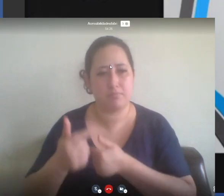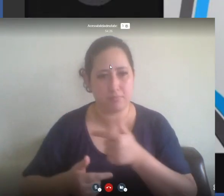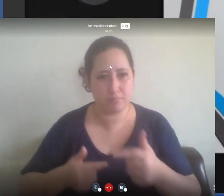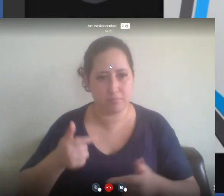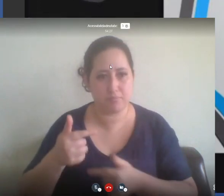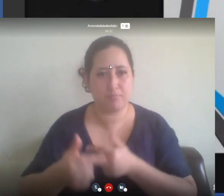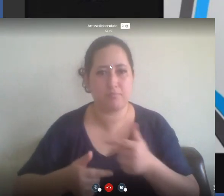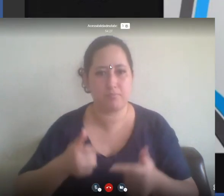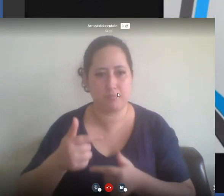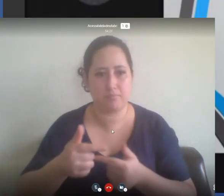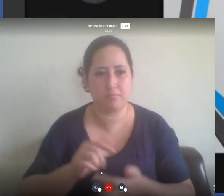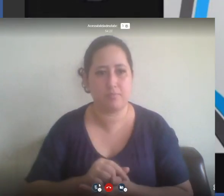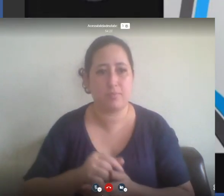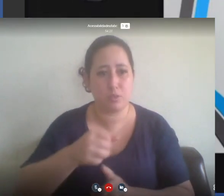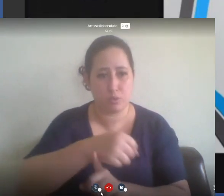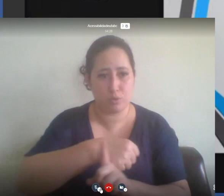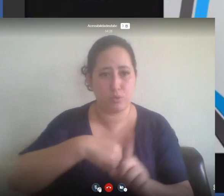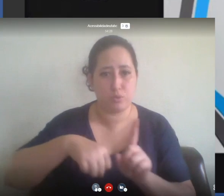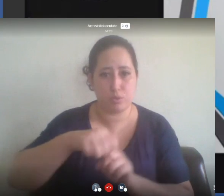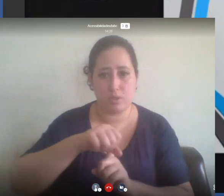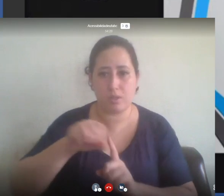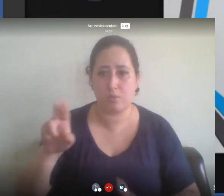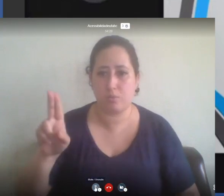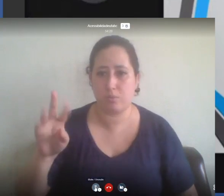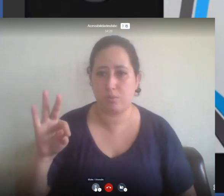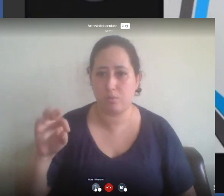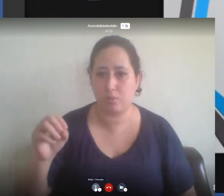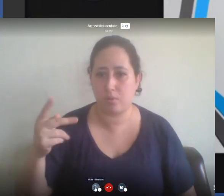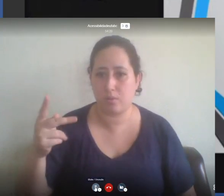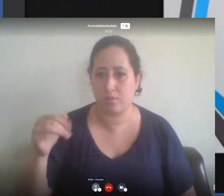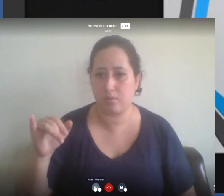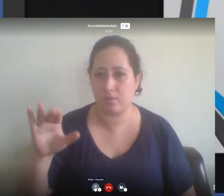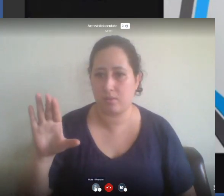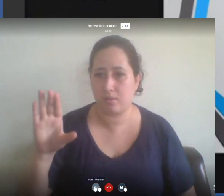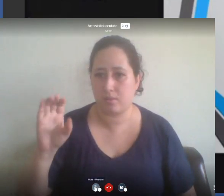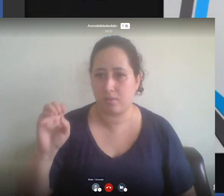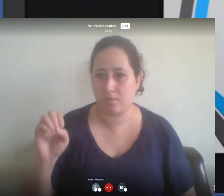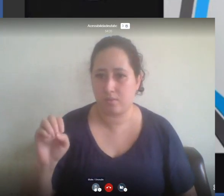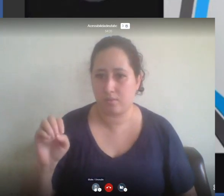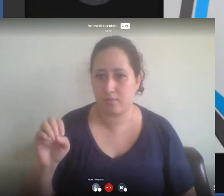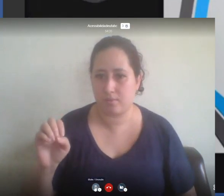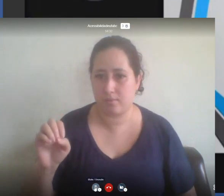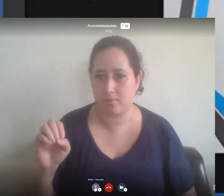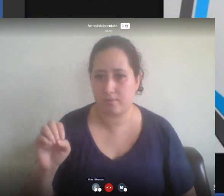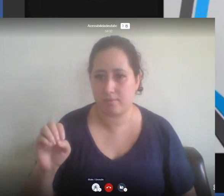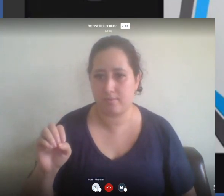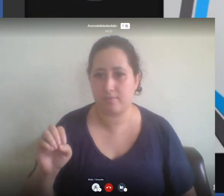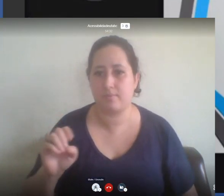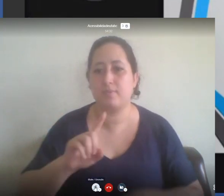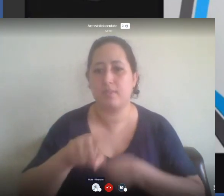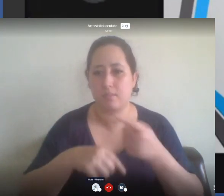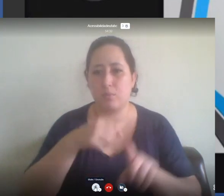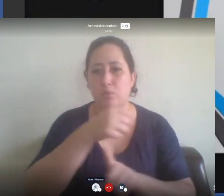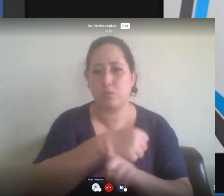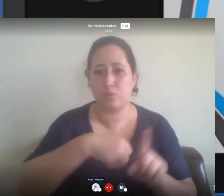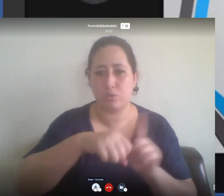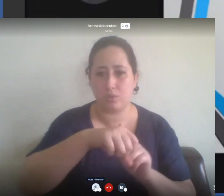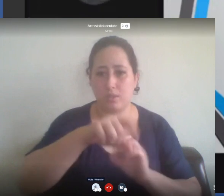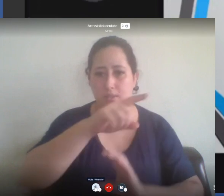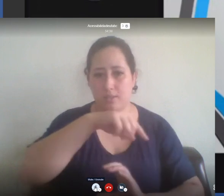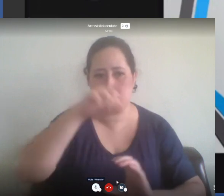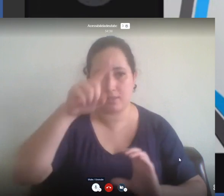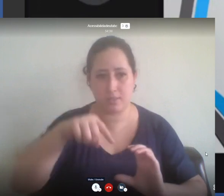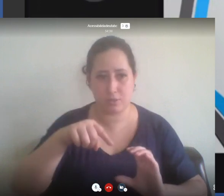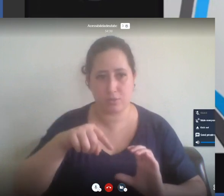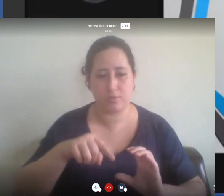os socialistas utópicos e, finalmente, o socialismo científico e